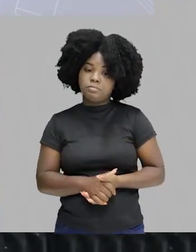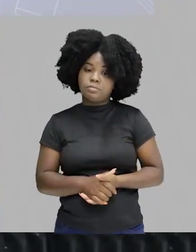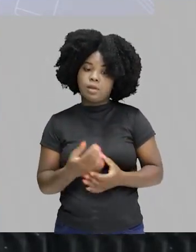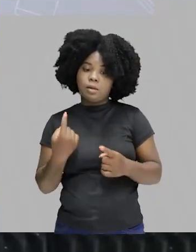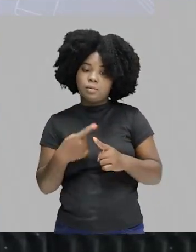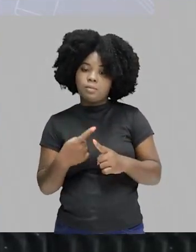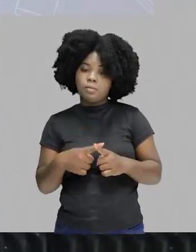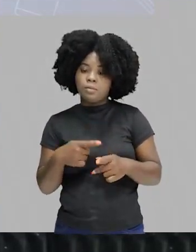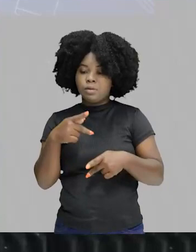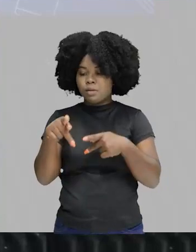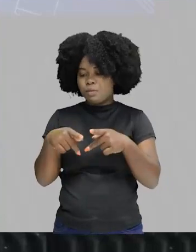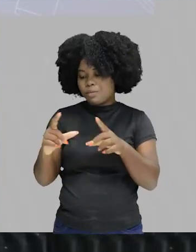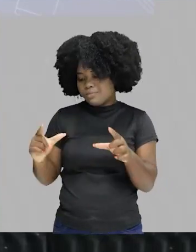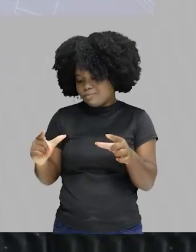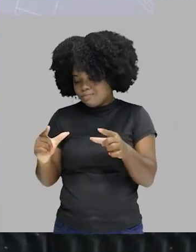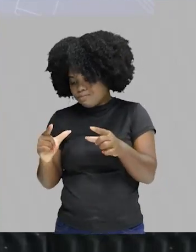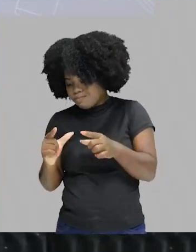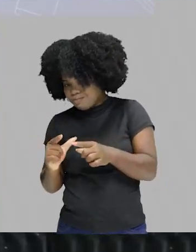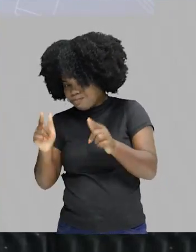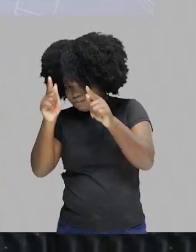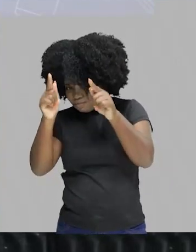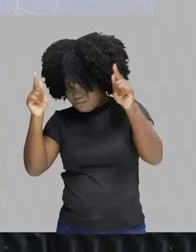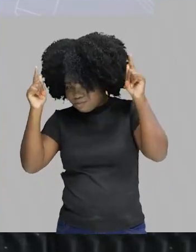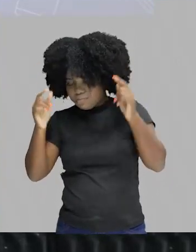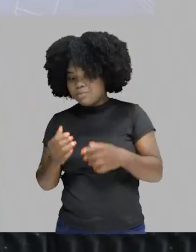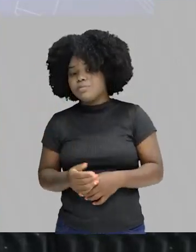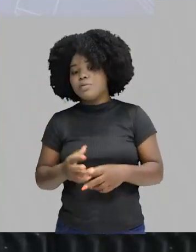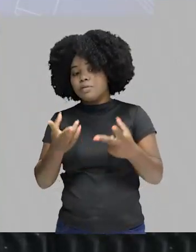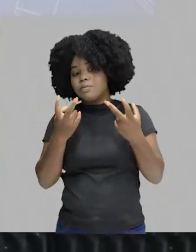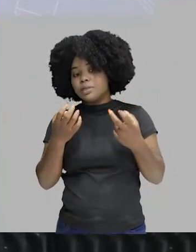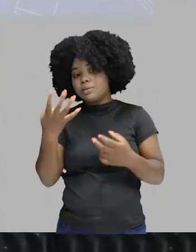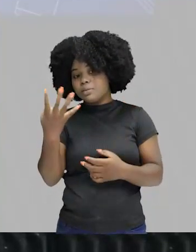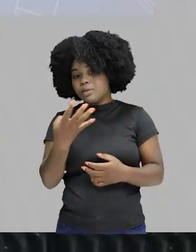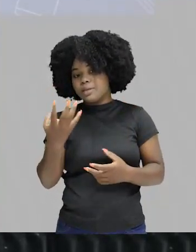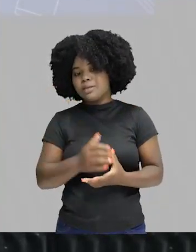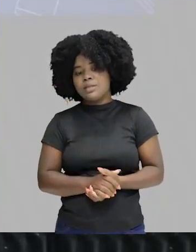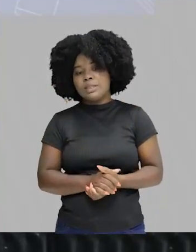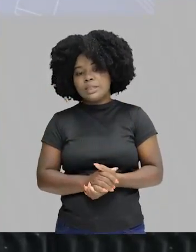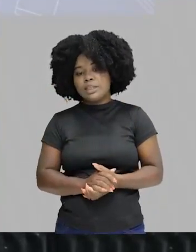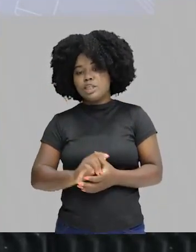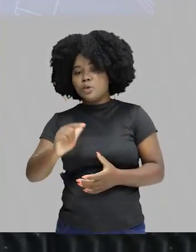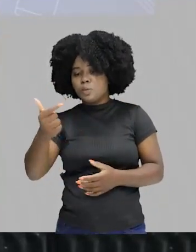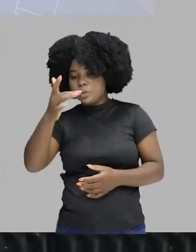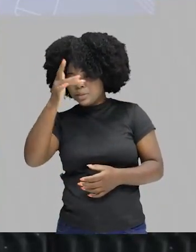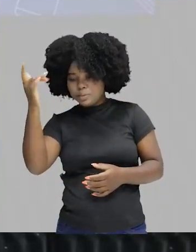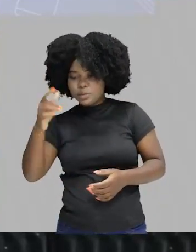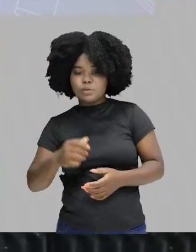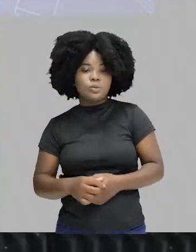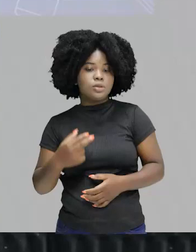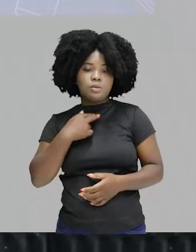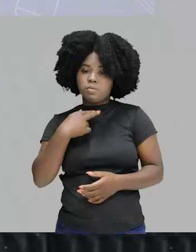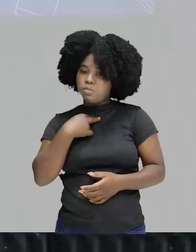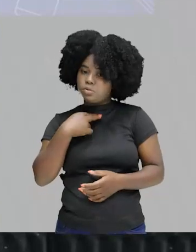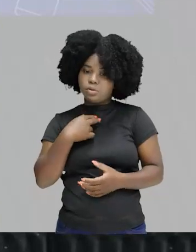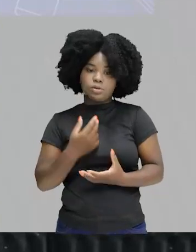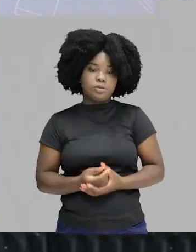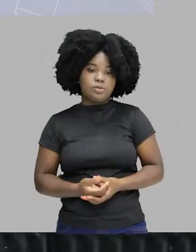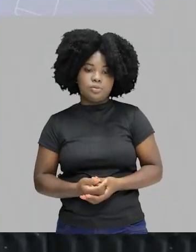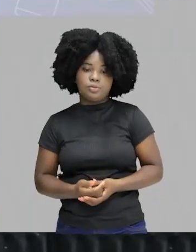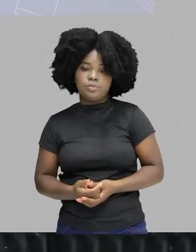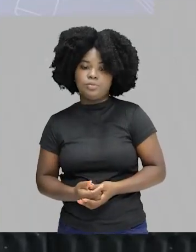porque eram poucos cidadãos. Você viu lá na quarta questão que muita gente ficava de fora. Não é o nosso caso.